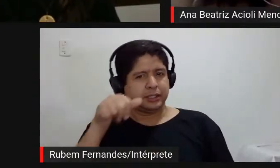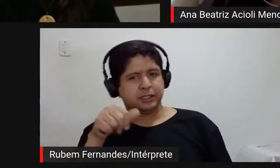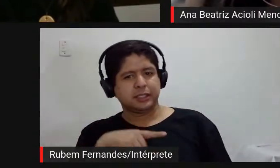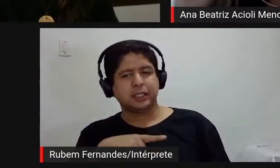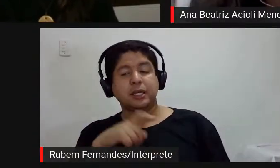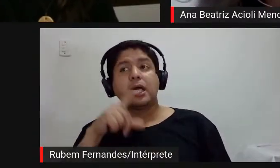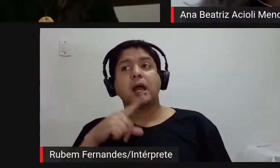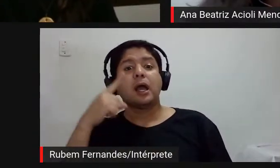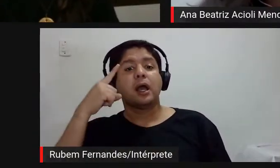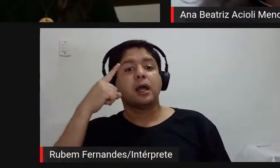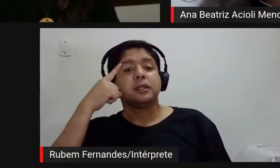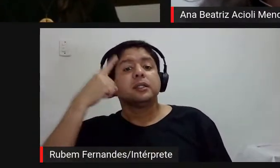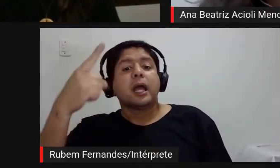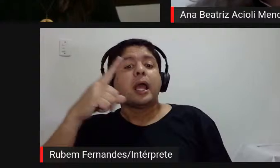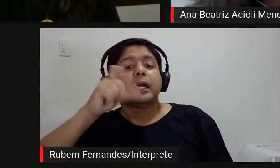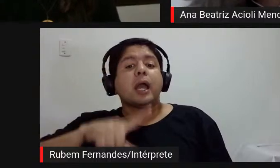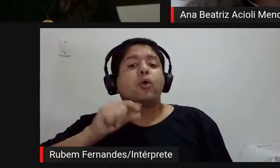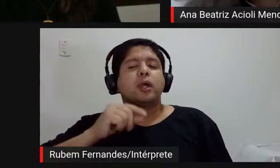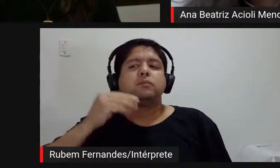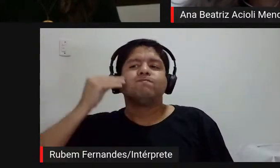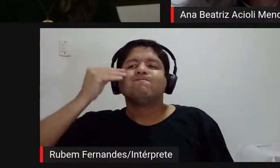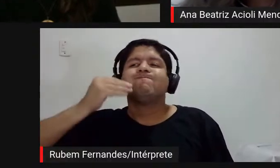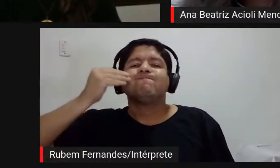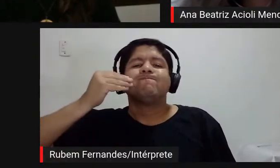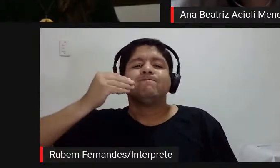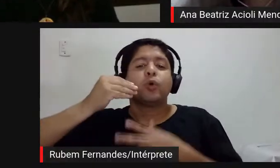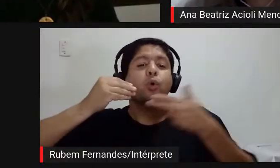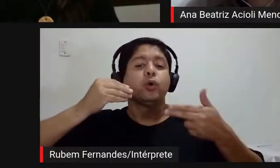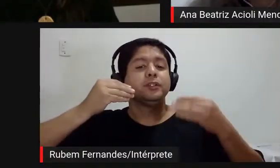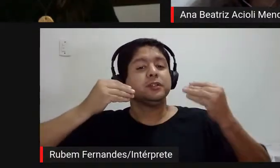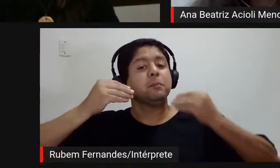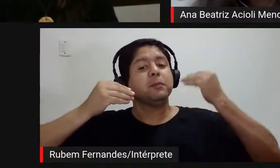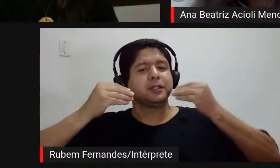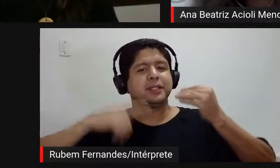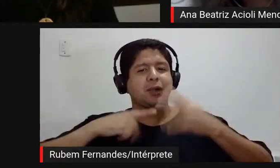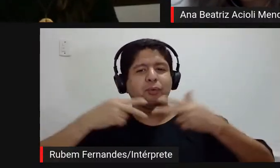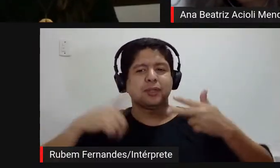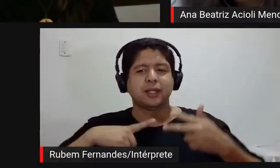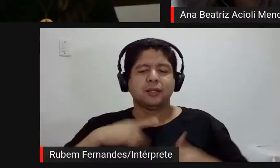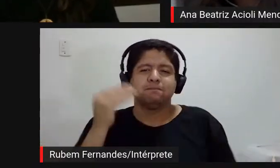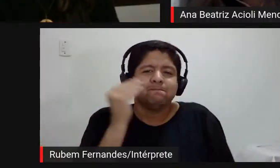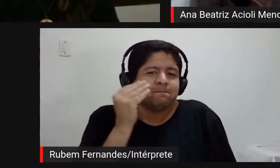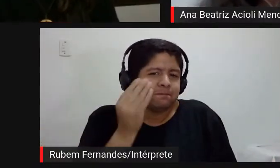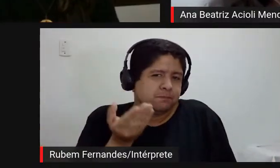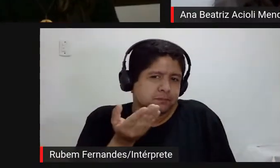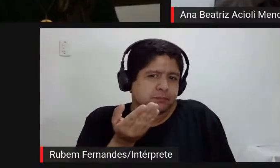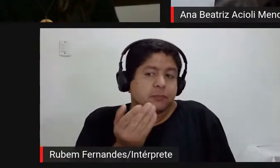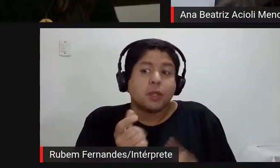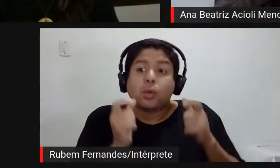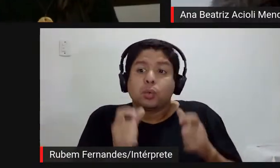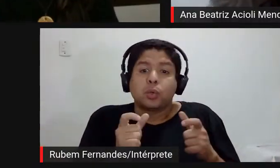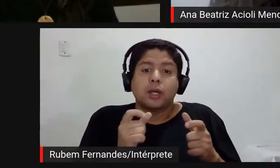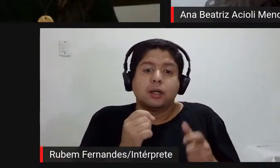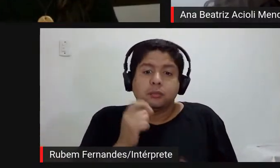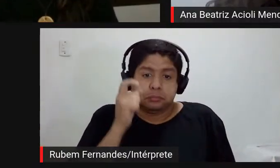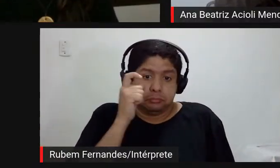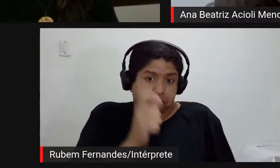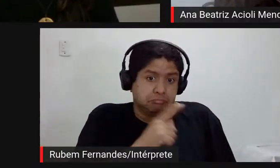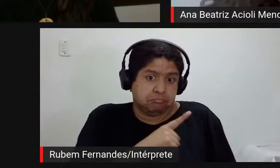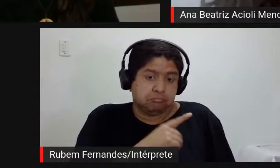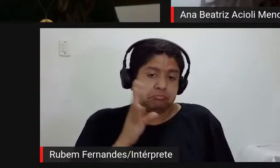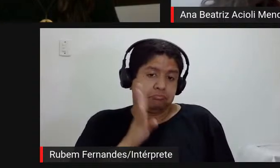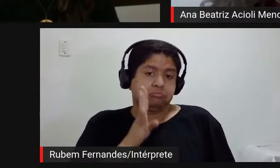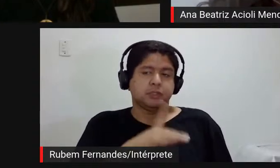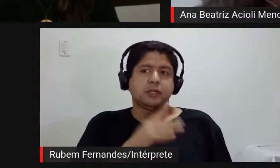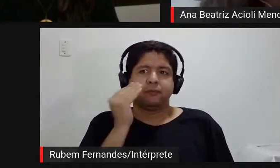experimentar o experimental né eu acho que isso pode ser um lugar muito interessante para também para